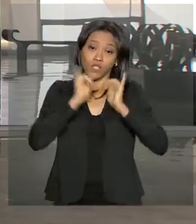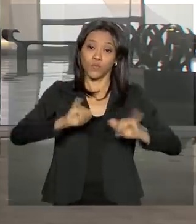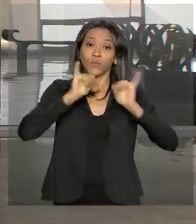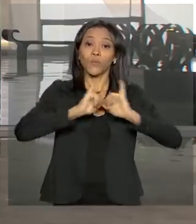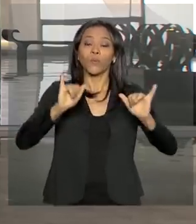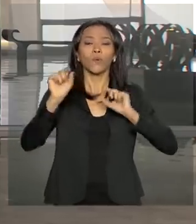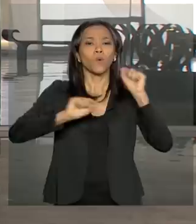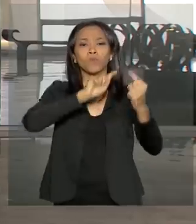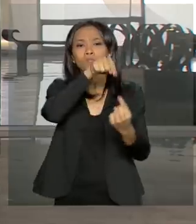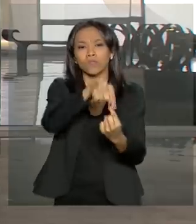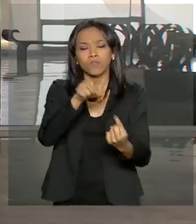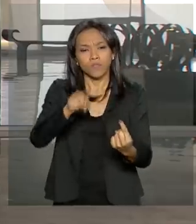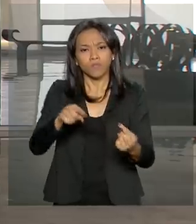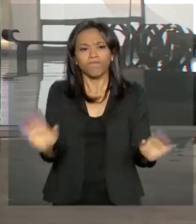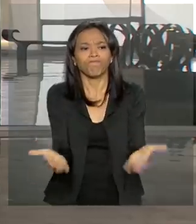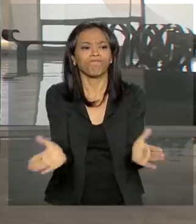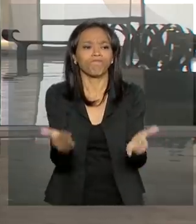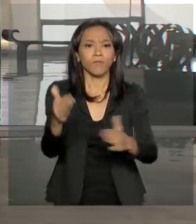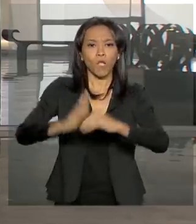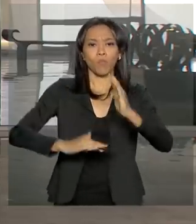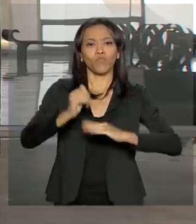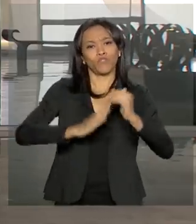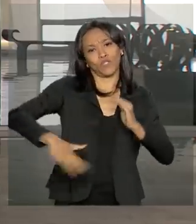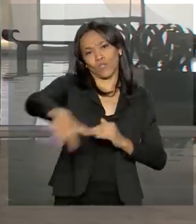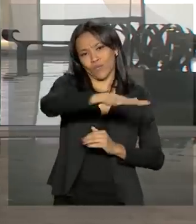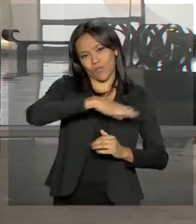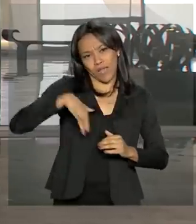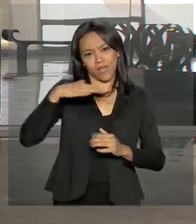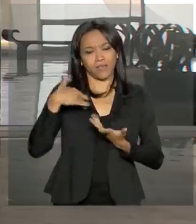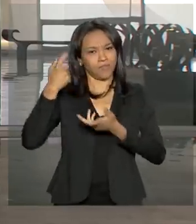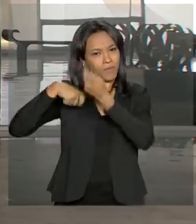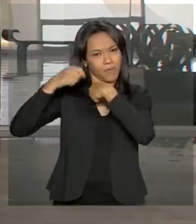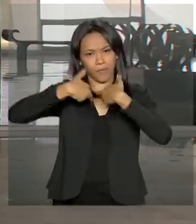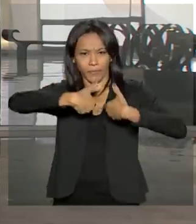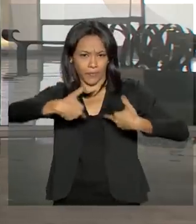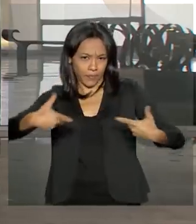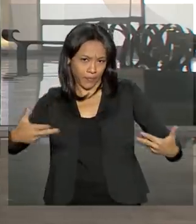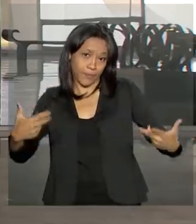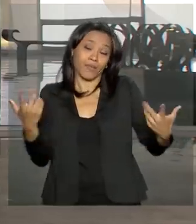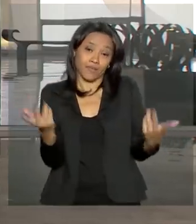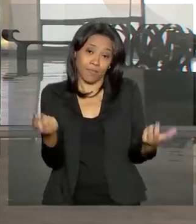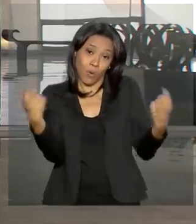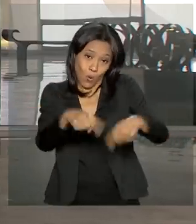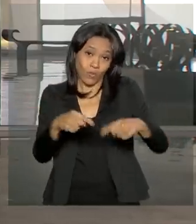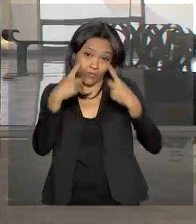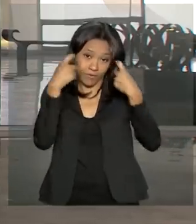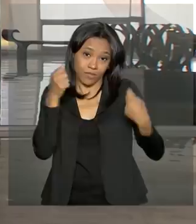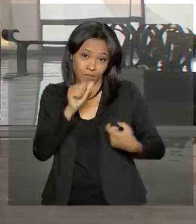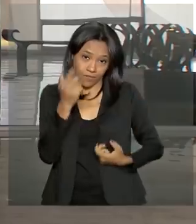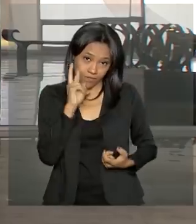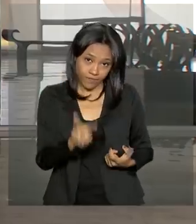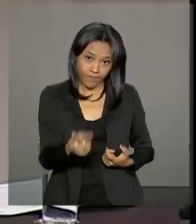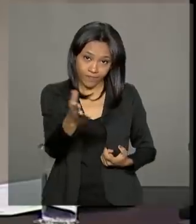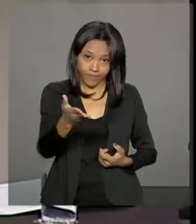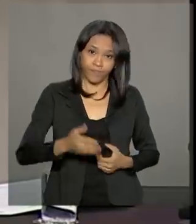estimular a ajuda de profissionais da beleza no combate à violência contra a mulher. Vamos ver.